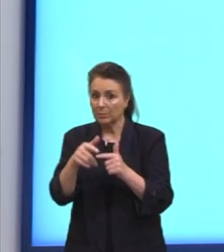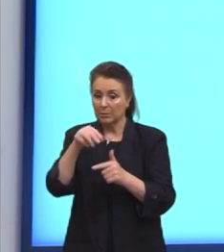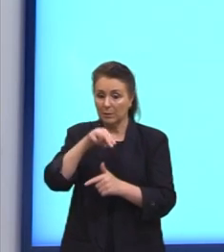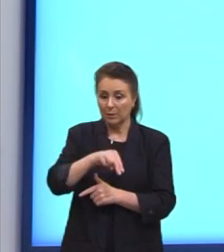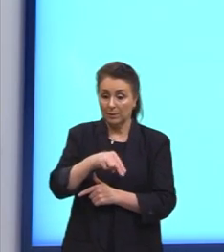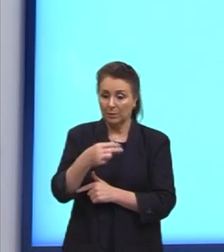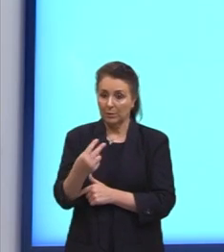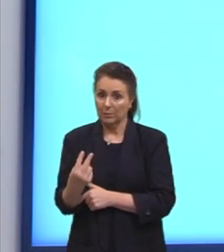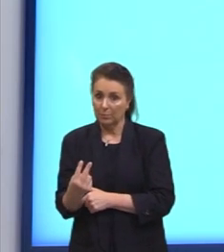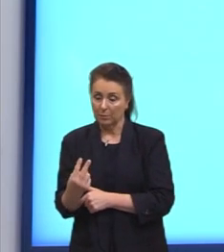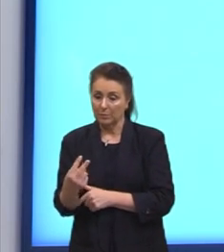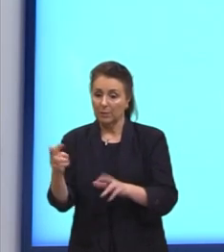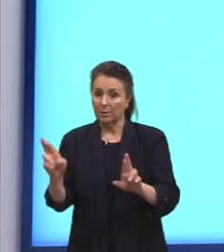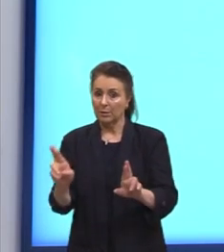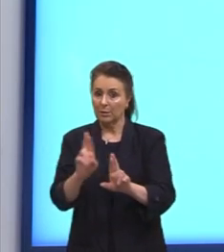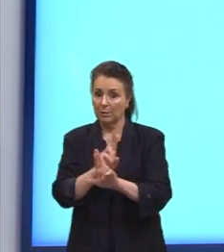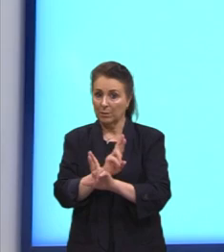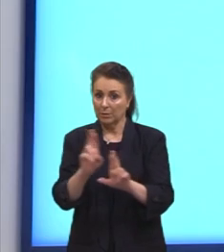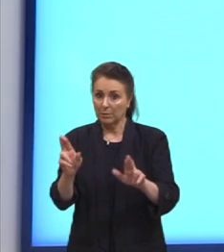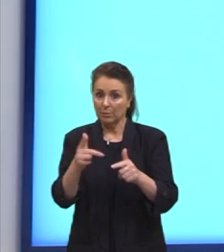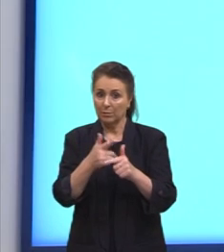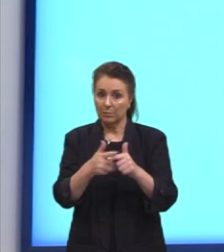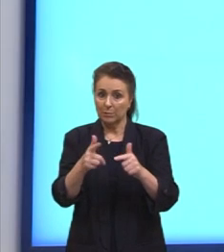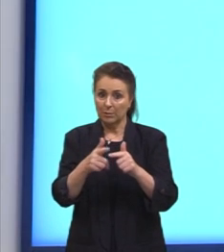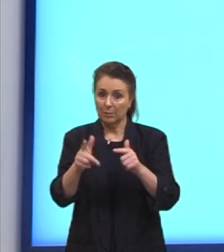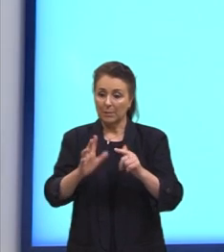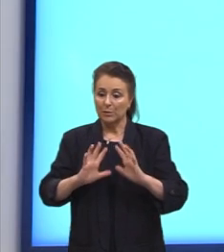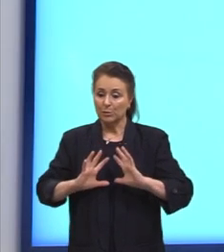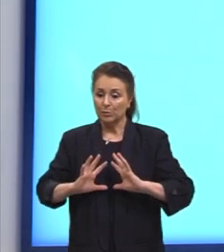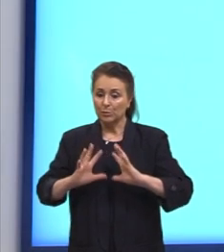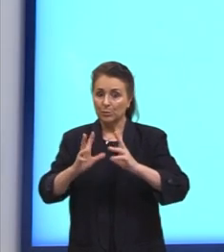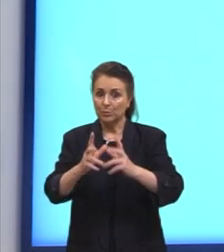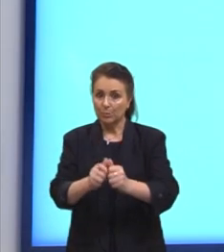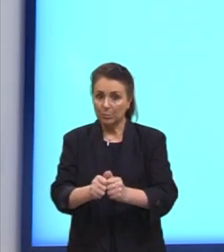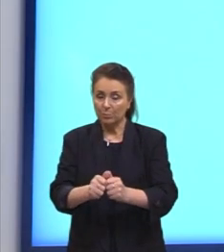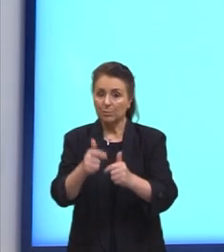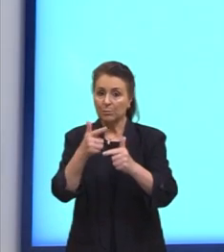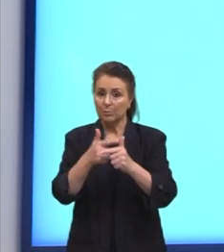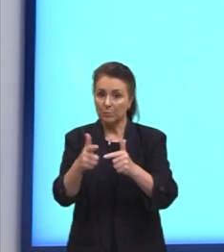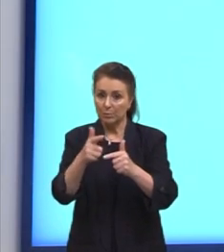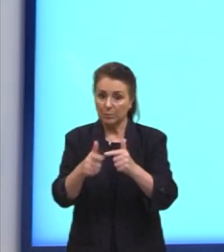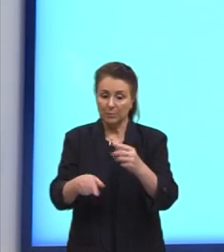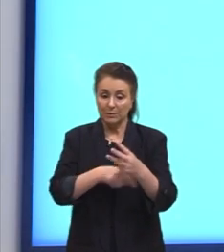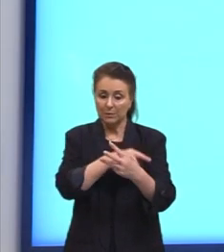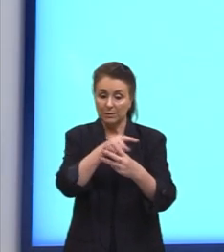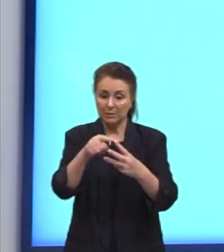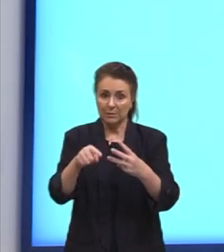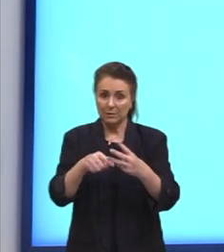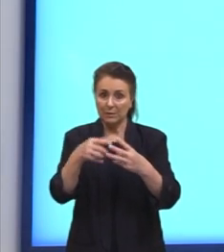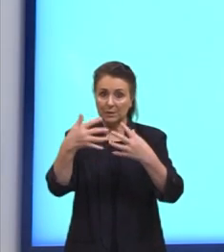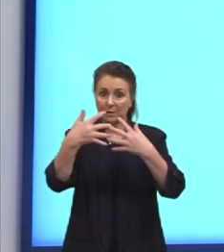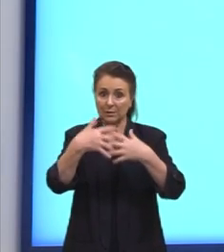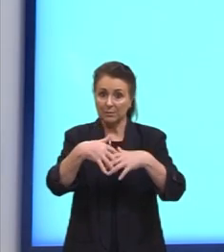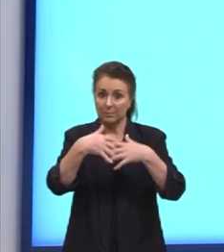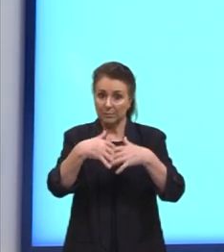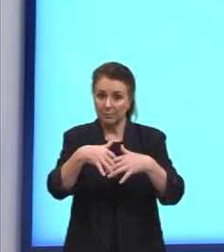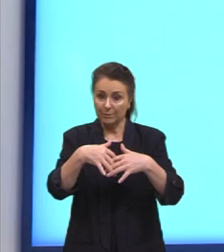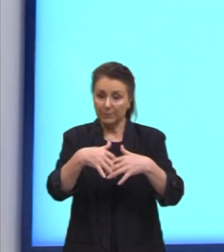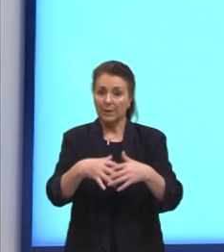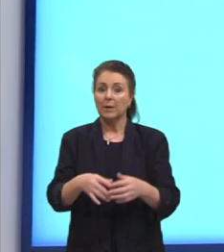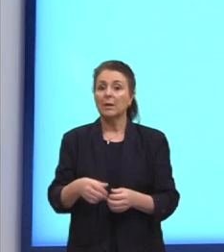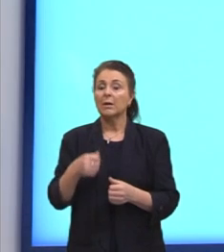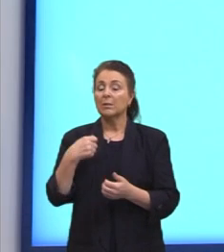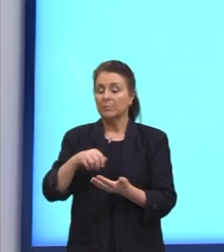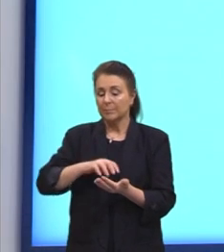em relação aos defeitos totais, então a todos os defeitos das três máquinas. Então a gente precisa